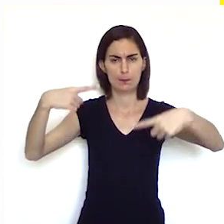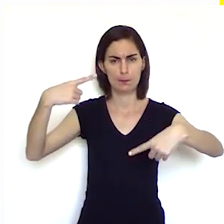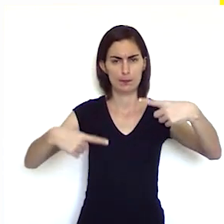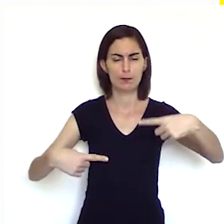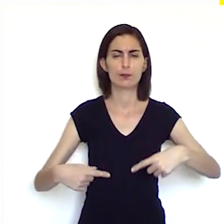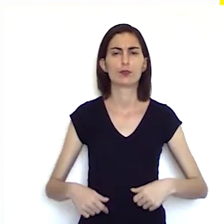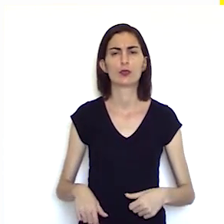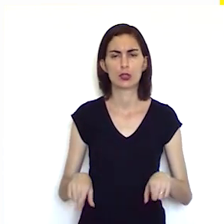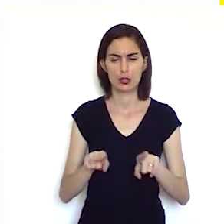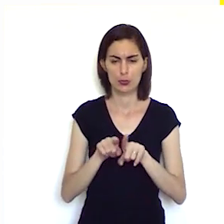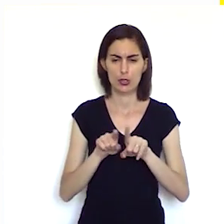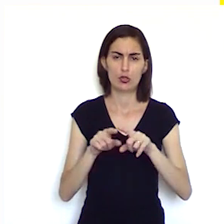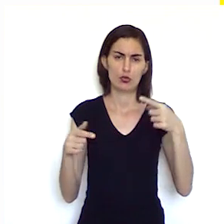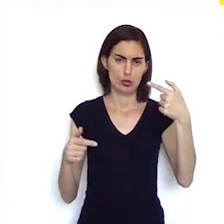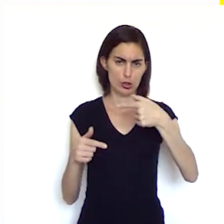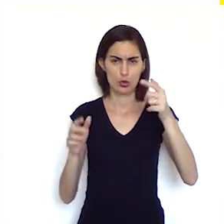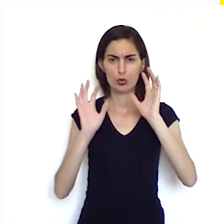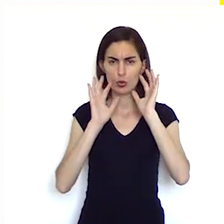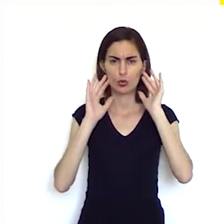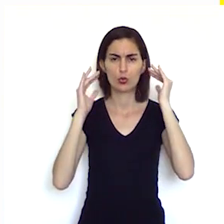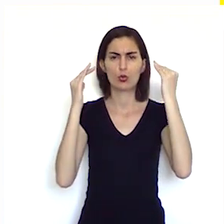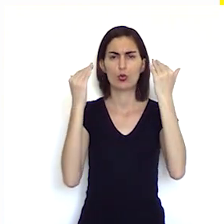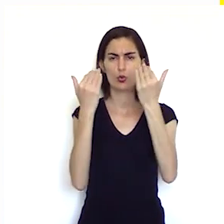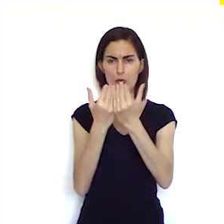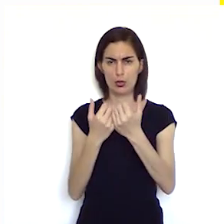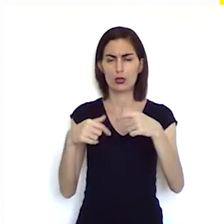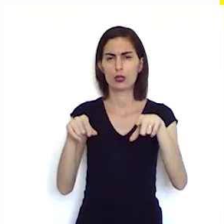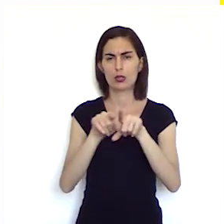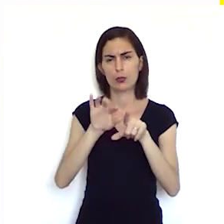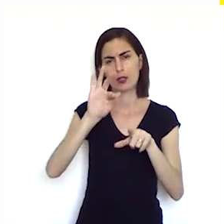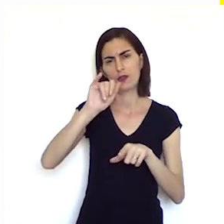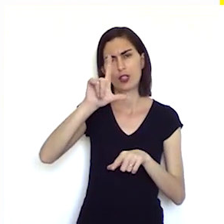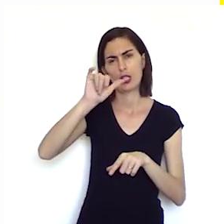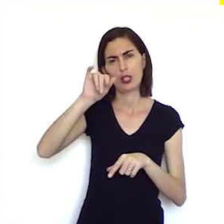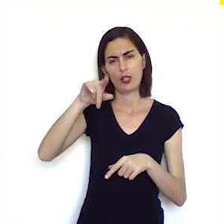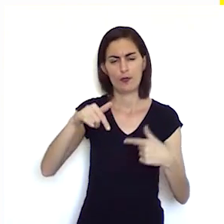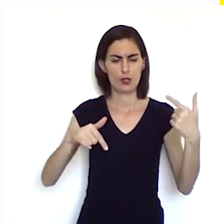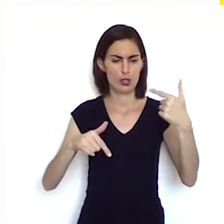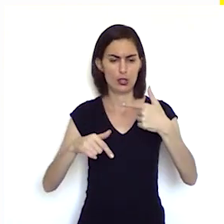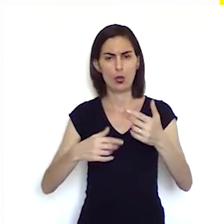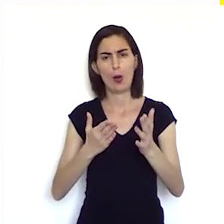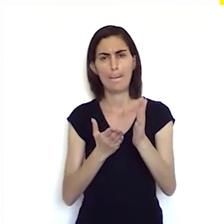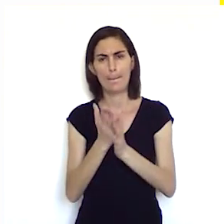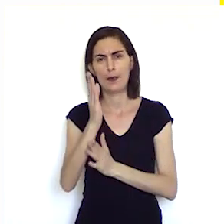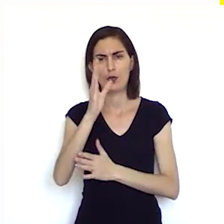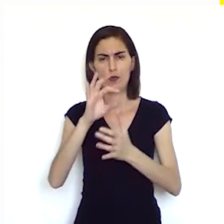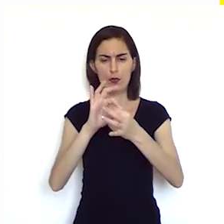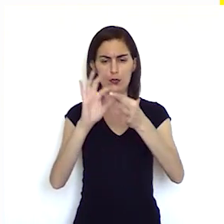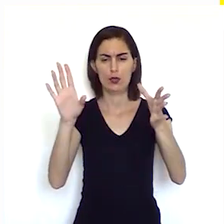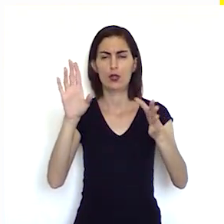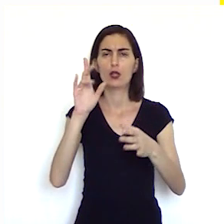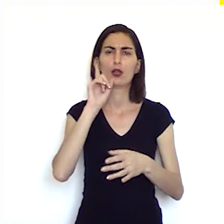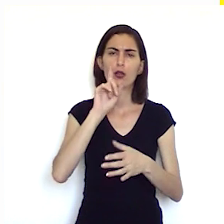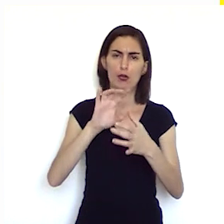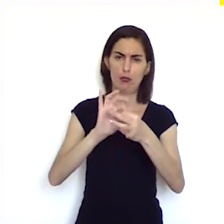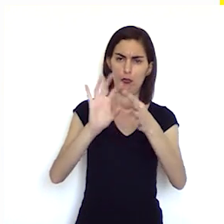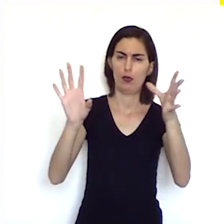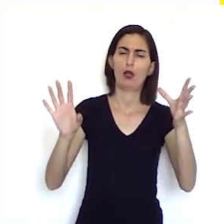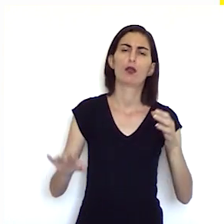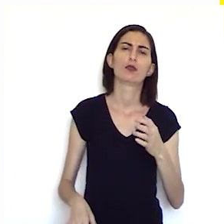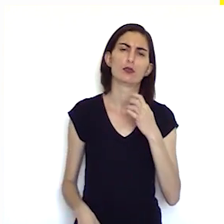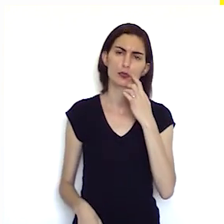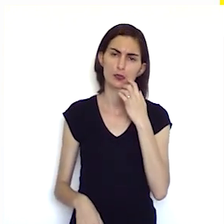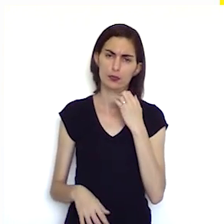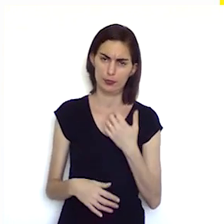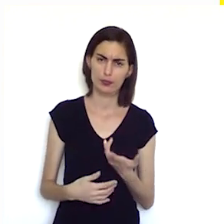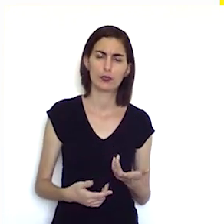o segundo congresso reunido também na Filadélfia aprovou a declaração de independência a declaração